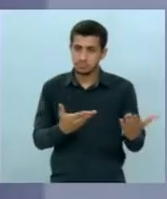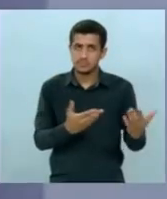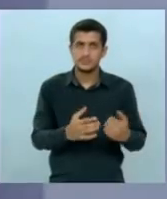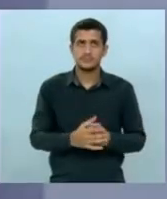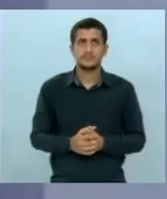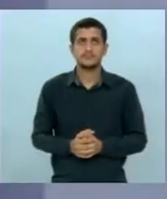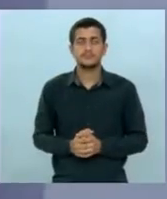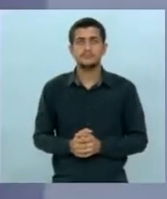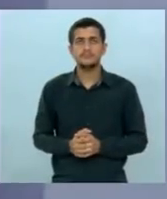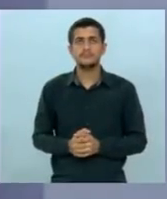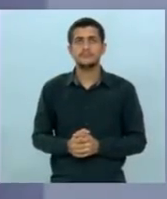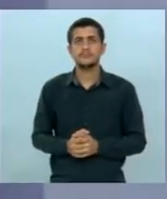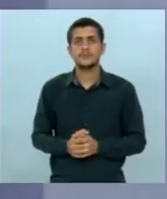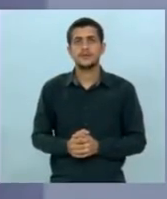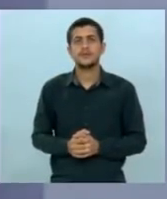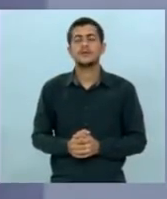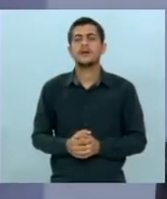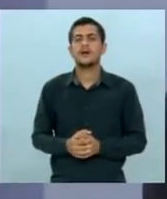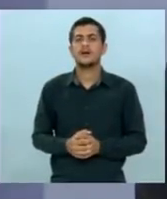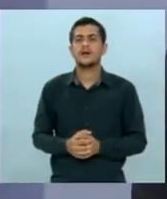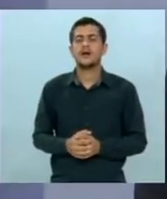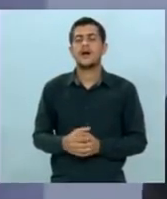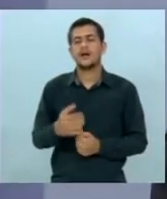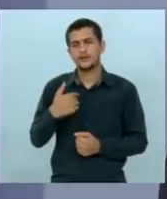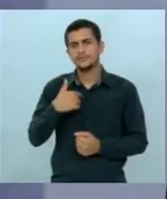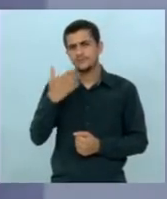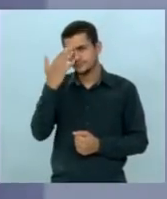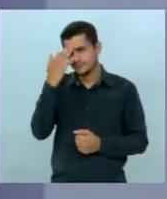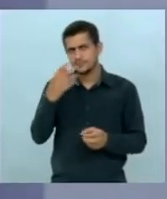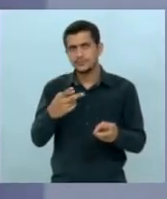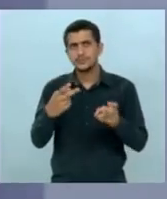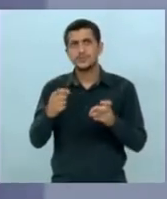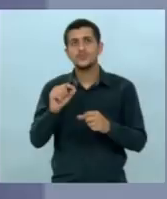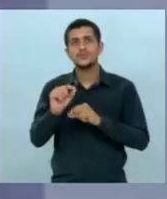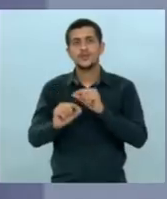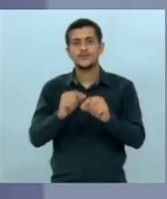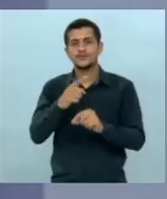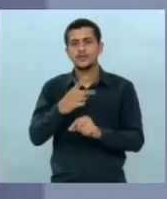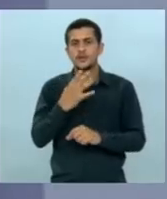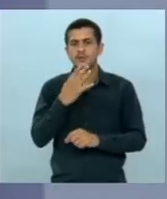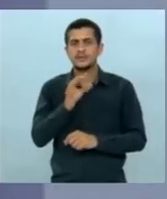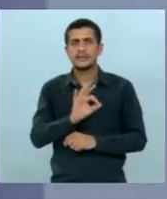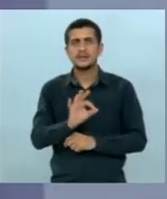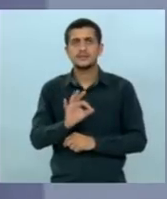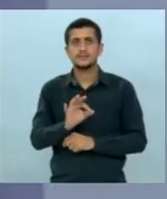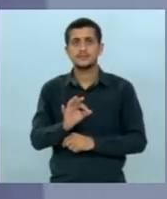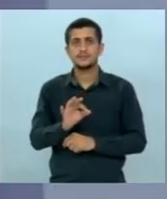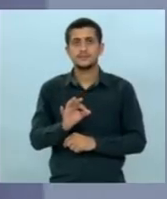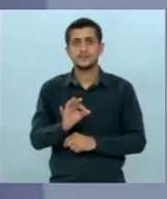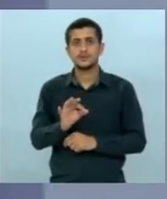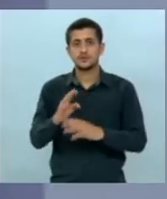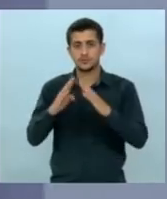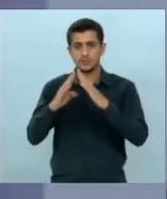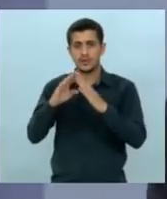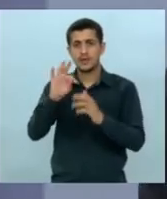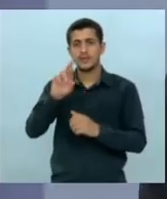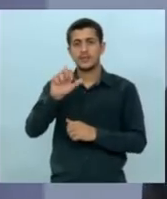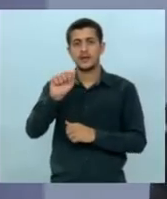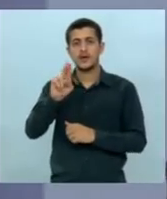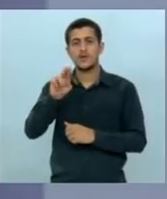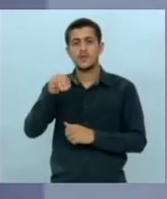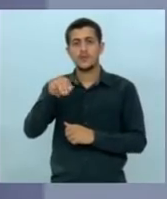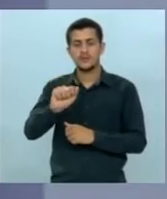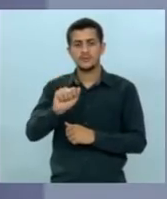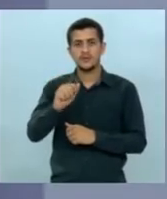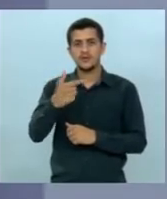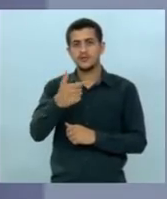candidato mais uma vez eu vejo que você não tem conhecimento nenhum hospital do trauma 21 anos terminamos equipamos e entregamos